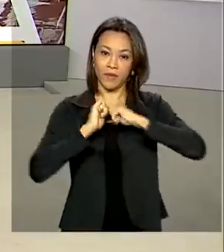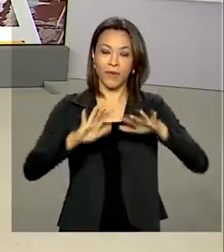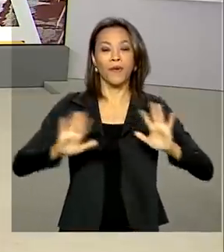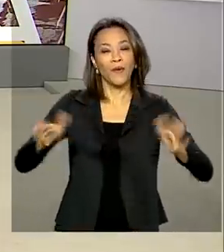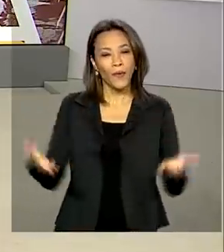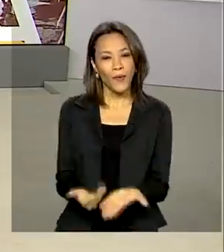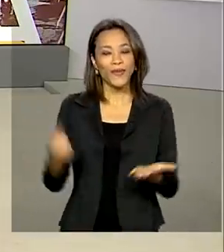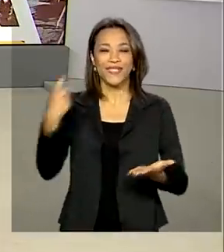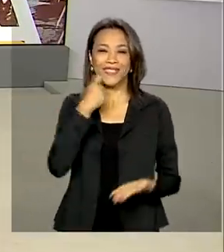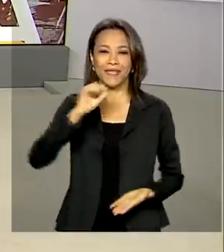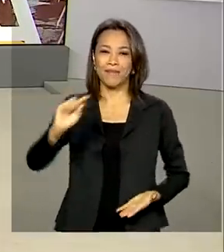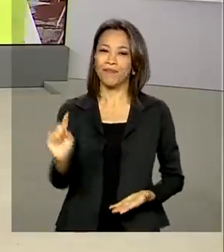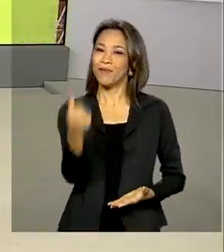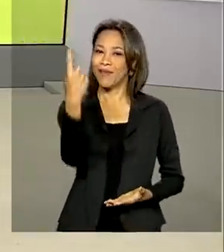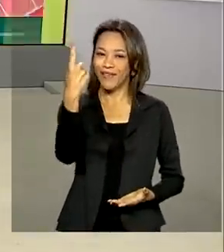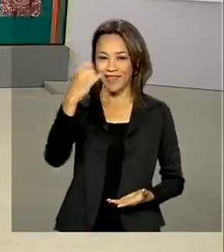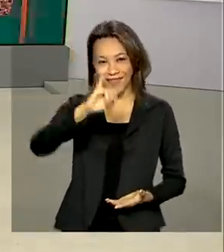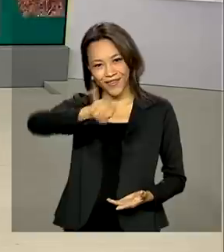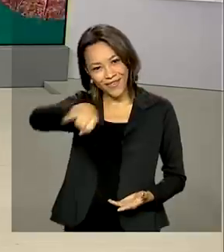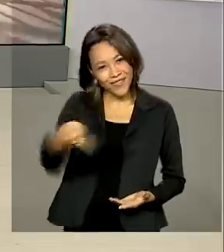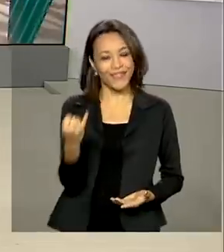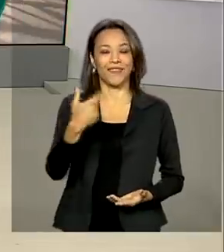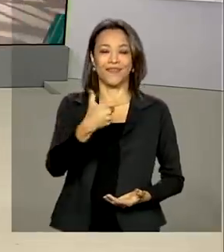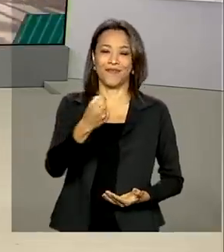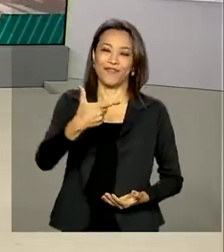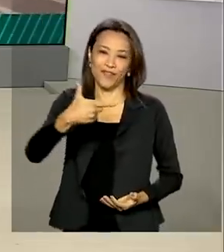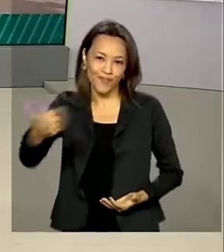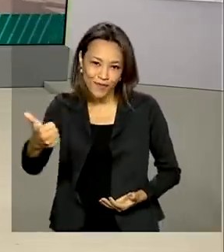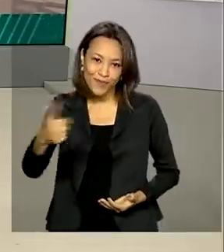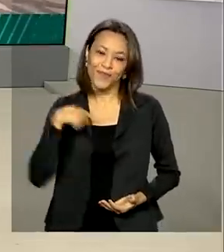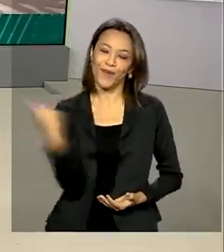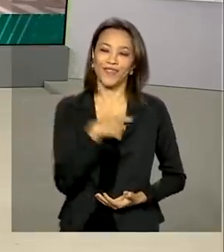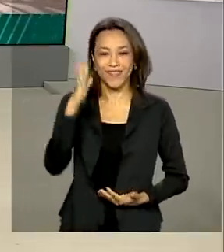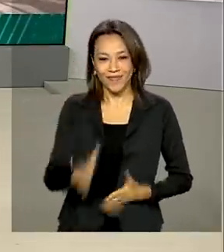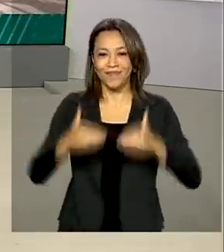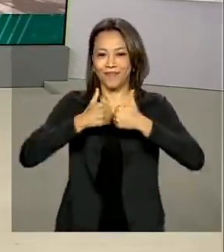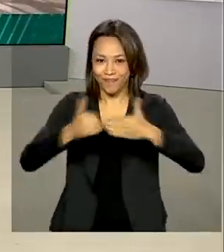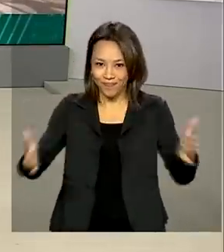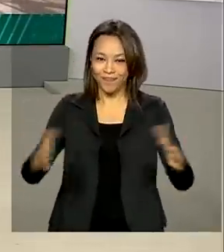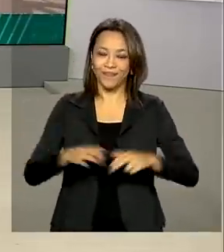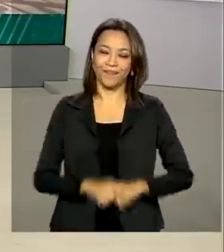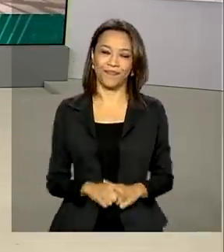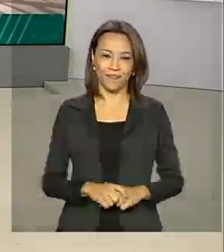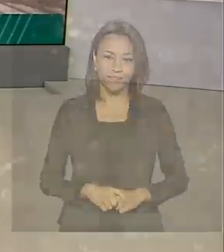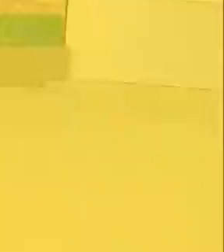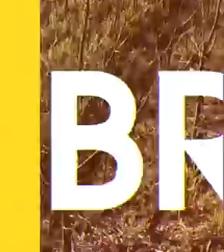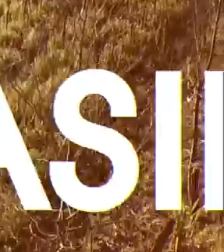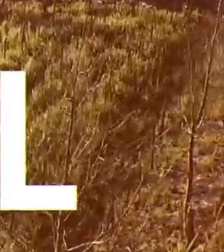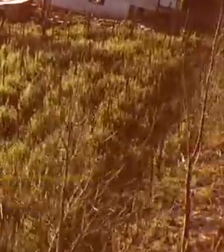sexta-feira, 1º de janeiro de 2021. O Brasil em Dia já está no ar.